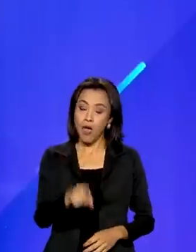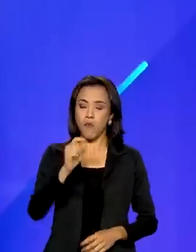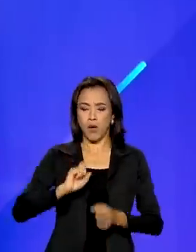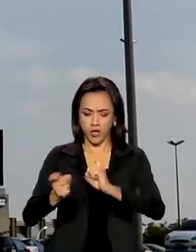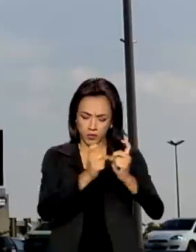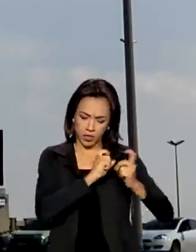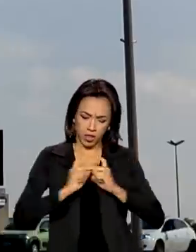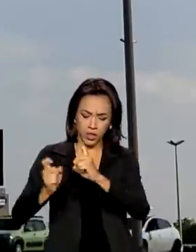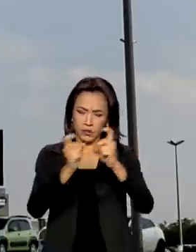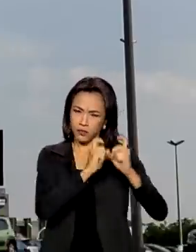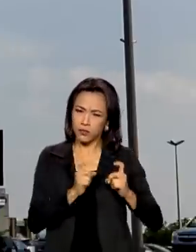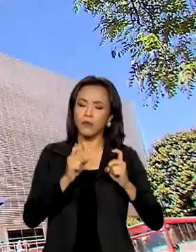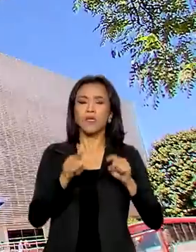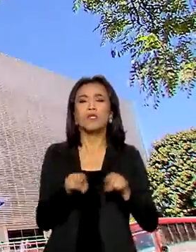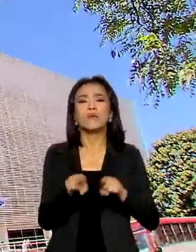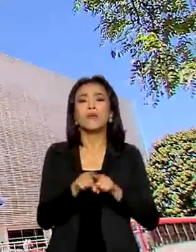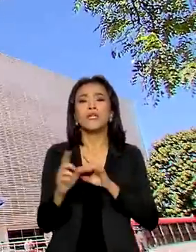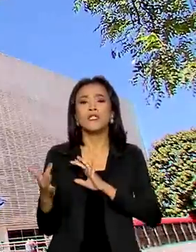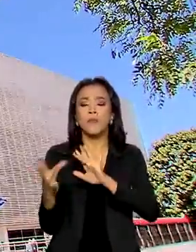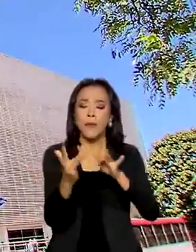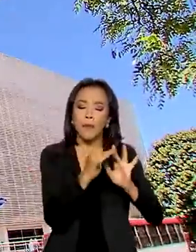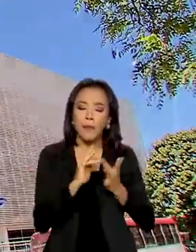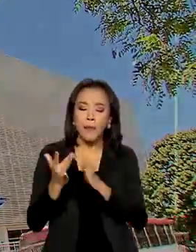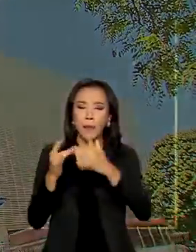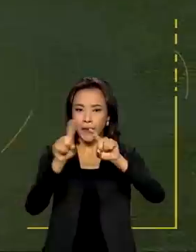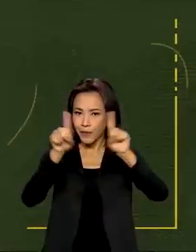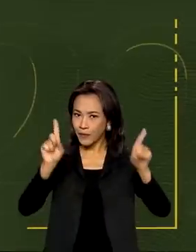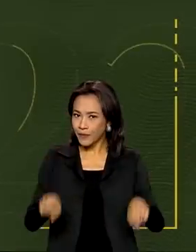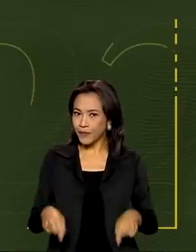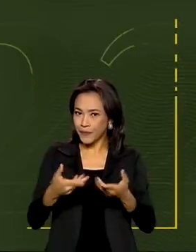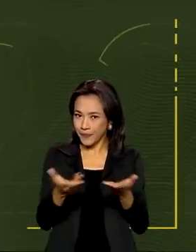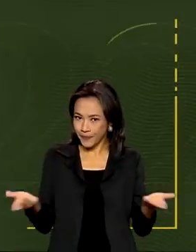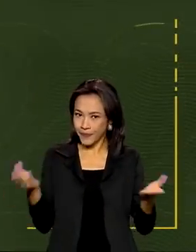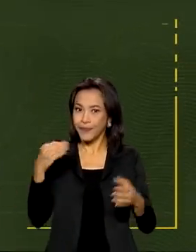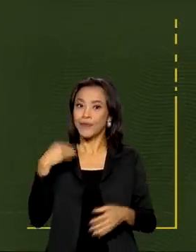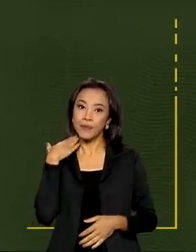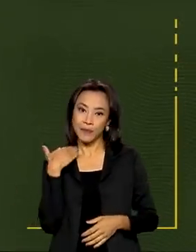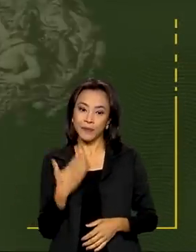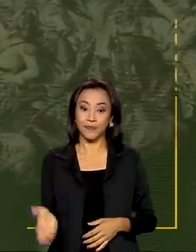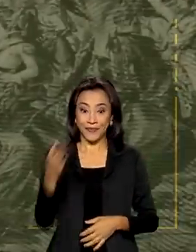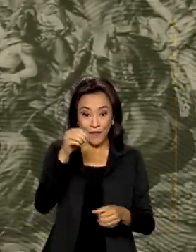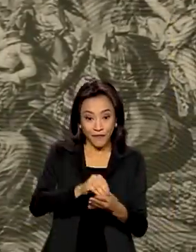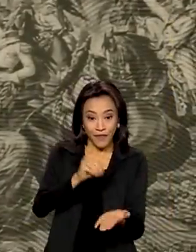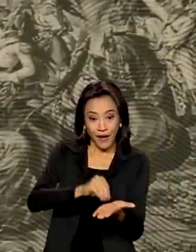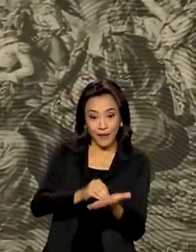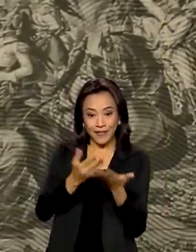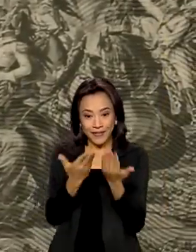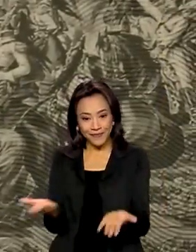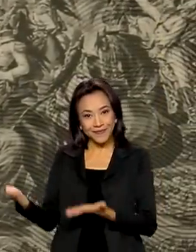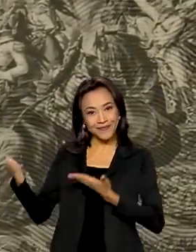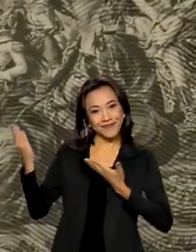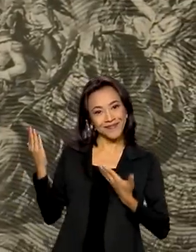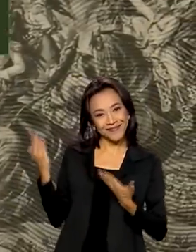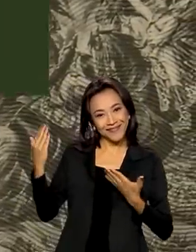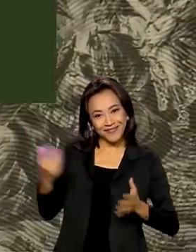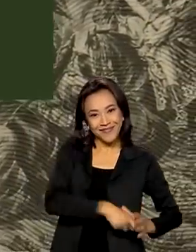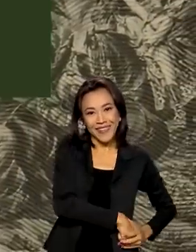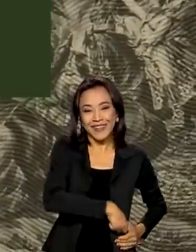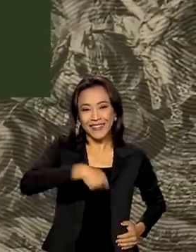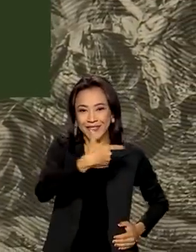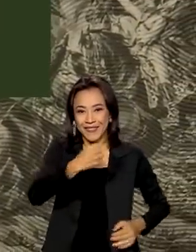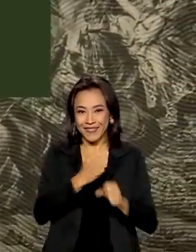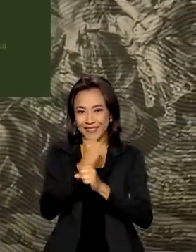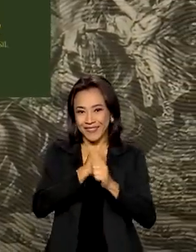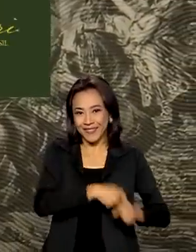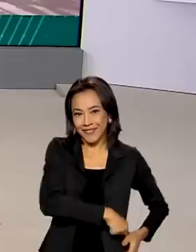e diálogo com os empregados do banco. E faltam 63 dias para o bicentenário da independência